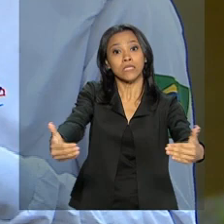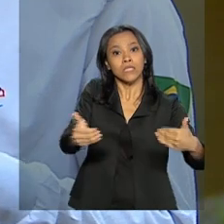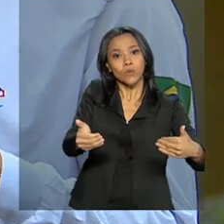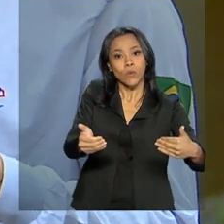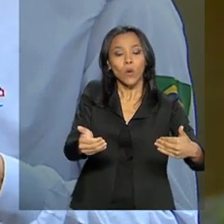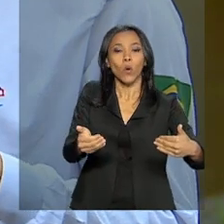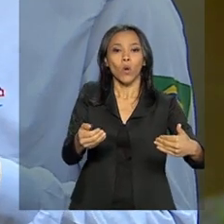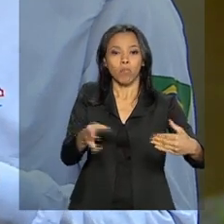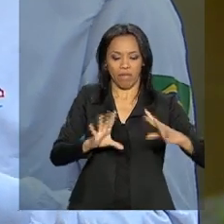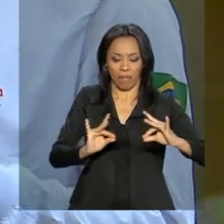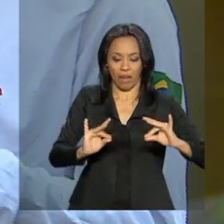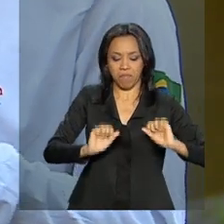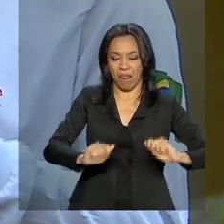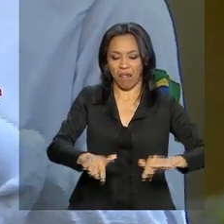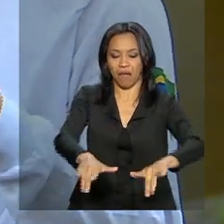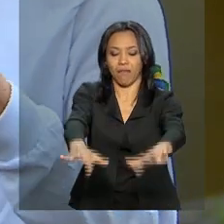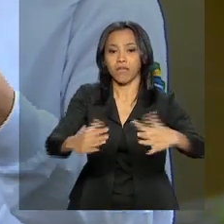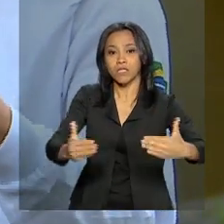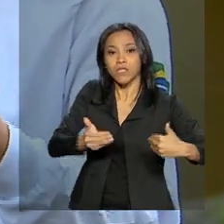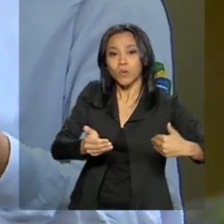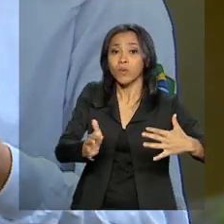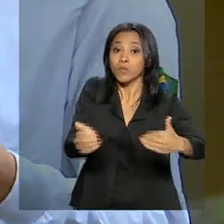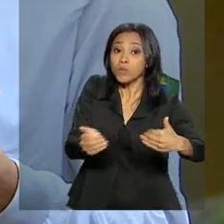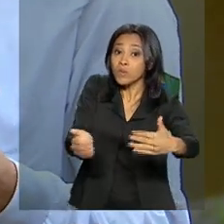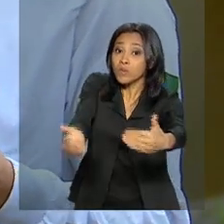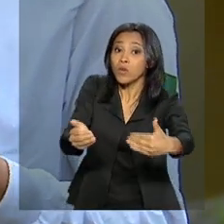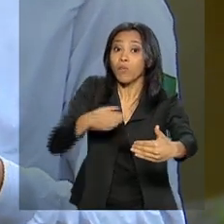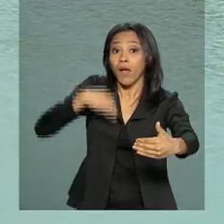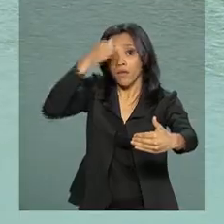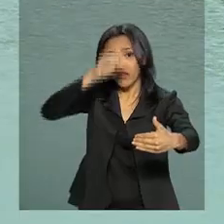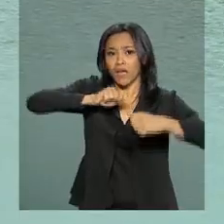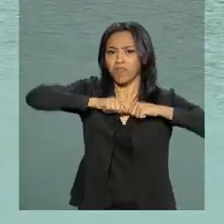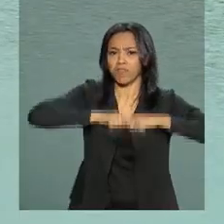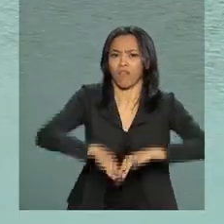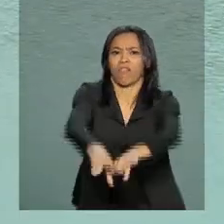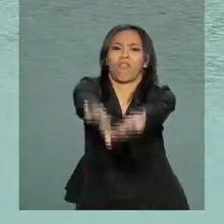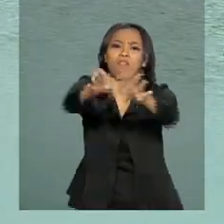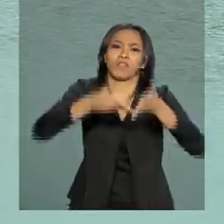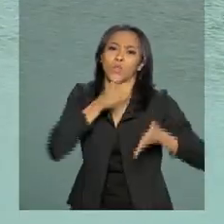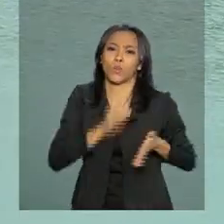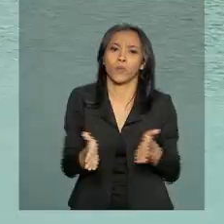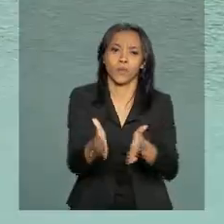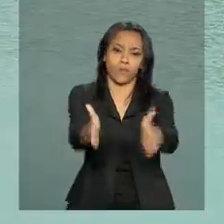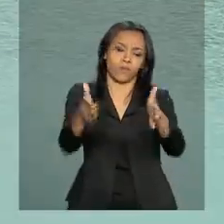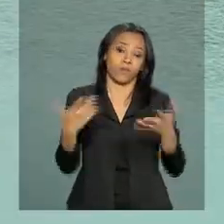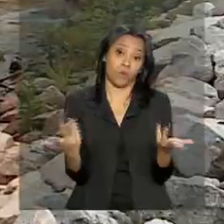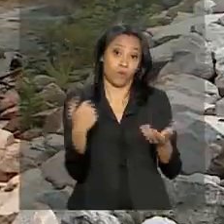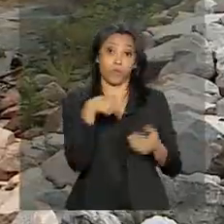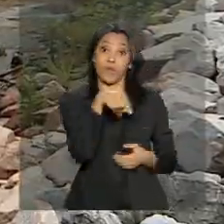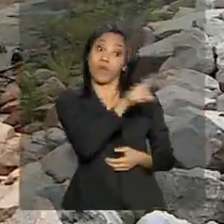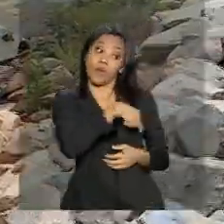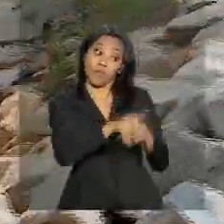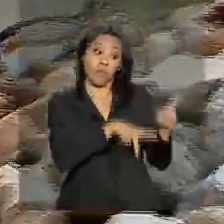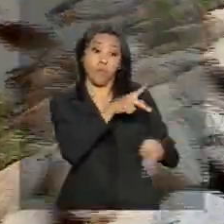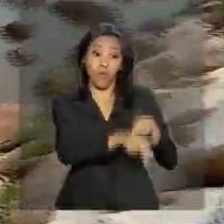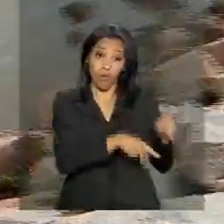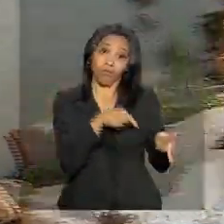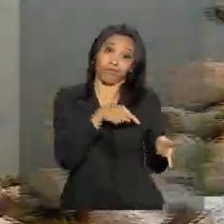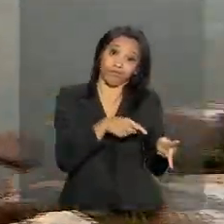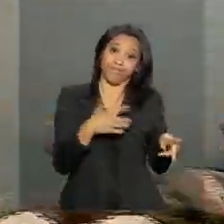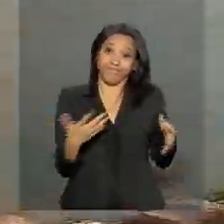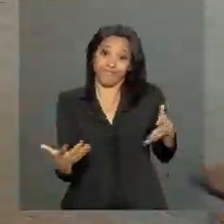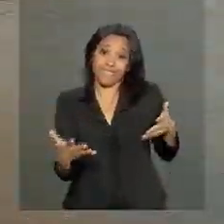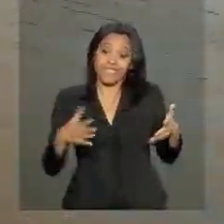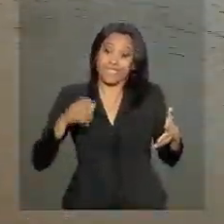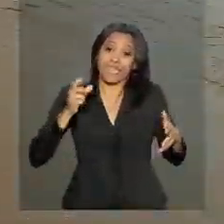fixar o rejeito que estava na margem e reduzir o carregamento desse rejeito para dentro do rio. Para a população de forma geral, eu sei que tem uma certa